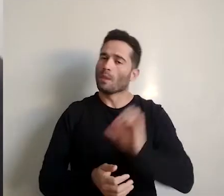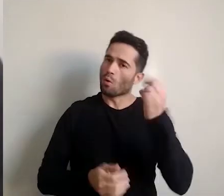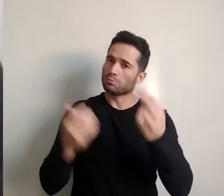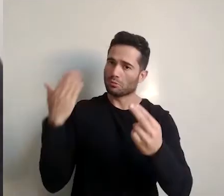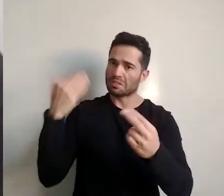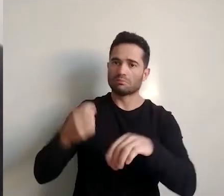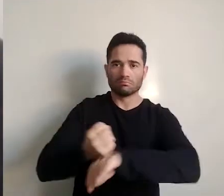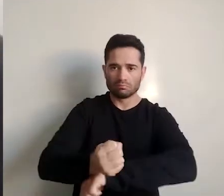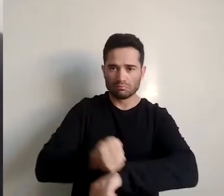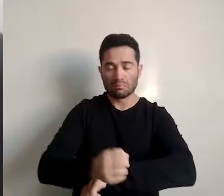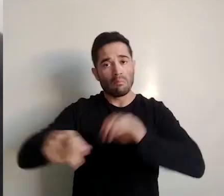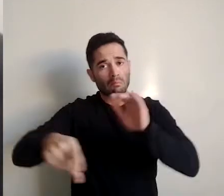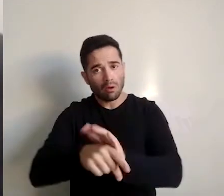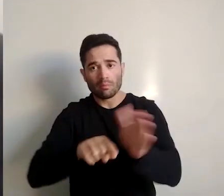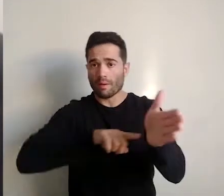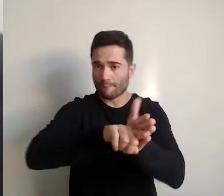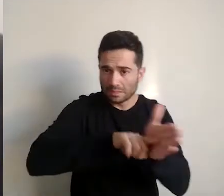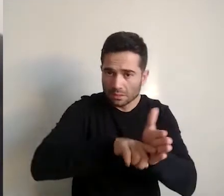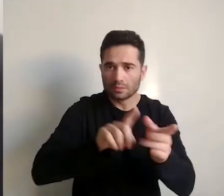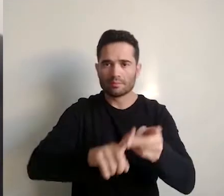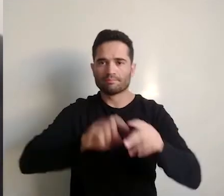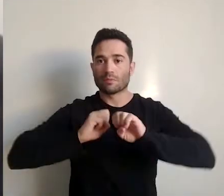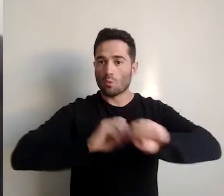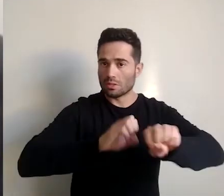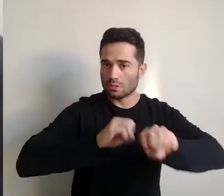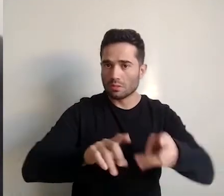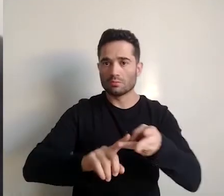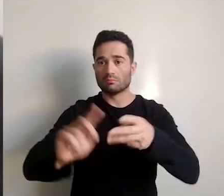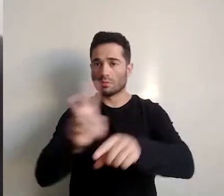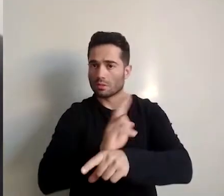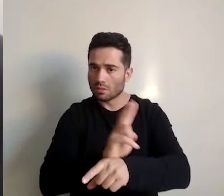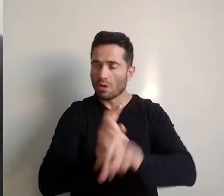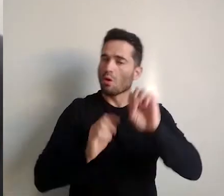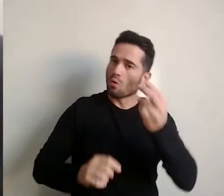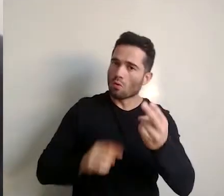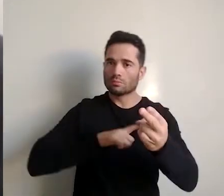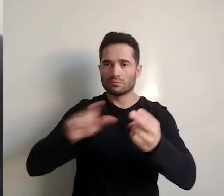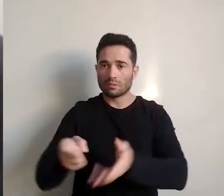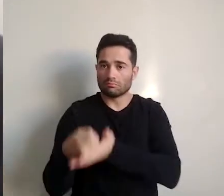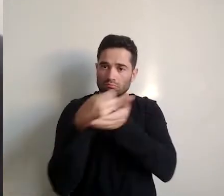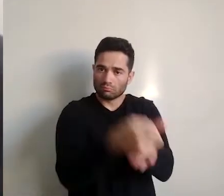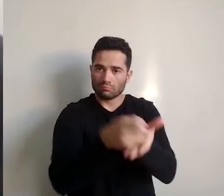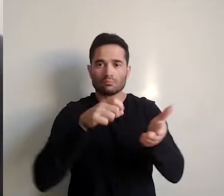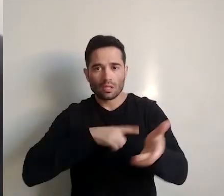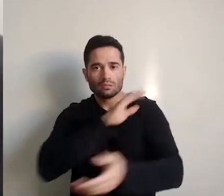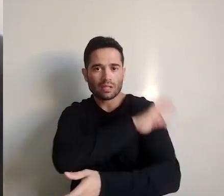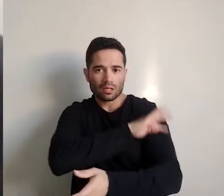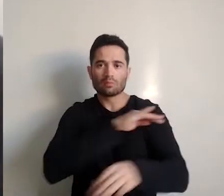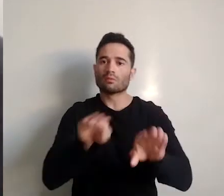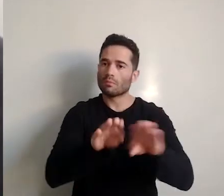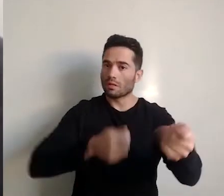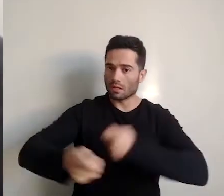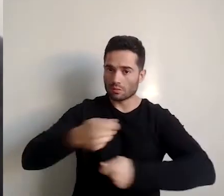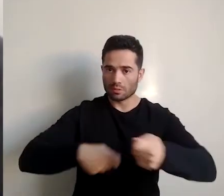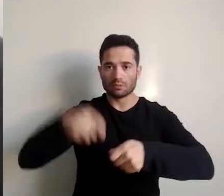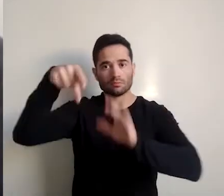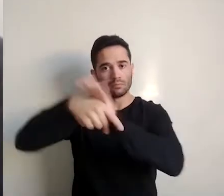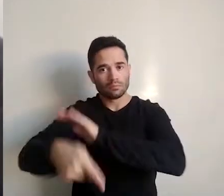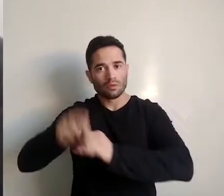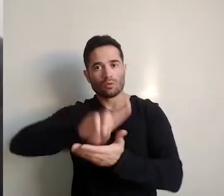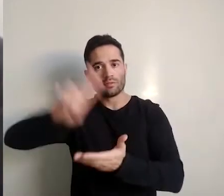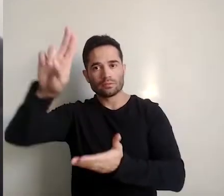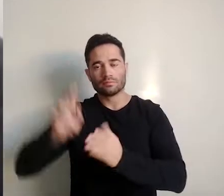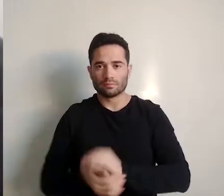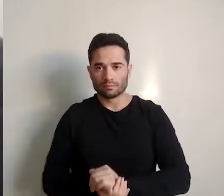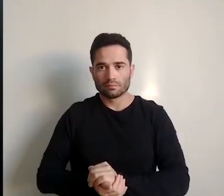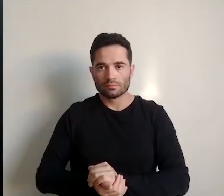dedicaram à cátedra, à pesquisa, à gestão ou aos suportes técnicos e administrativos em